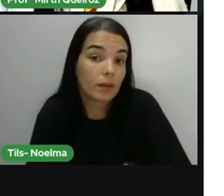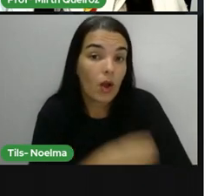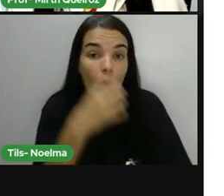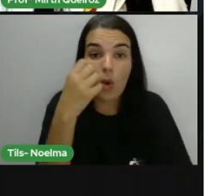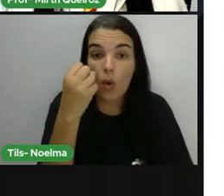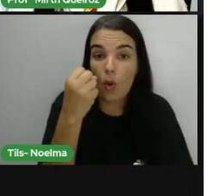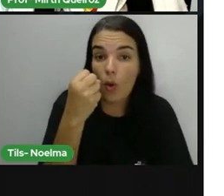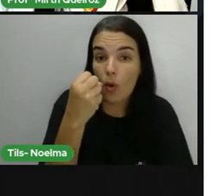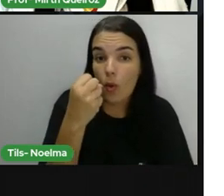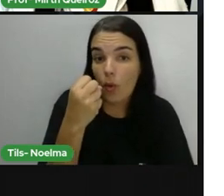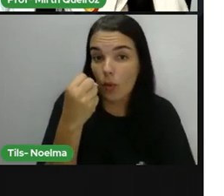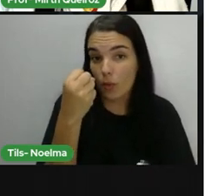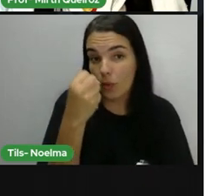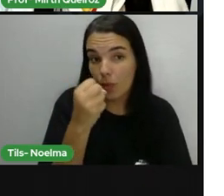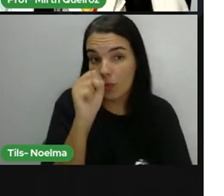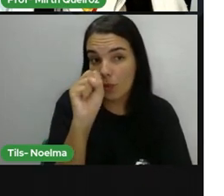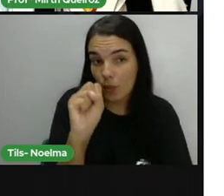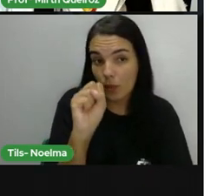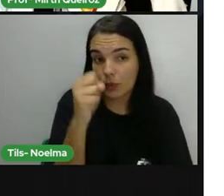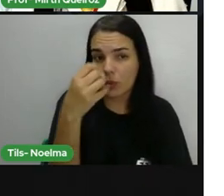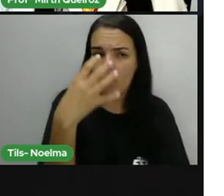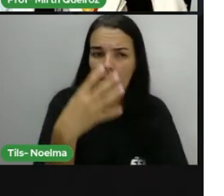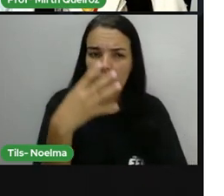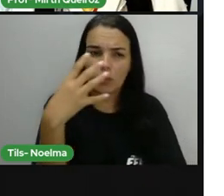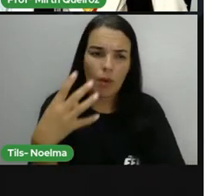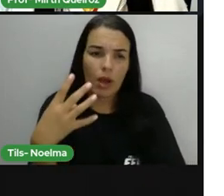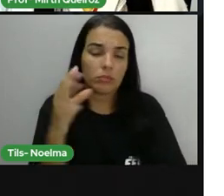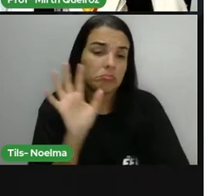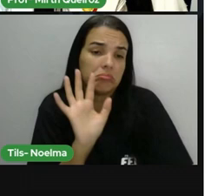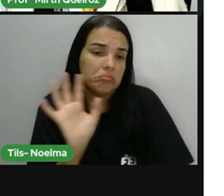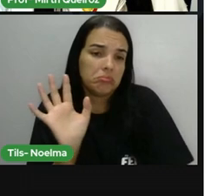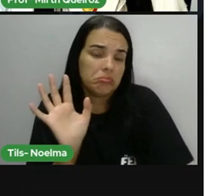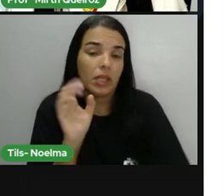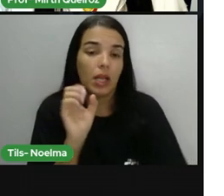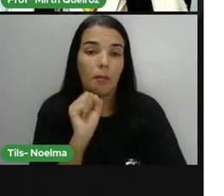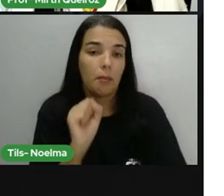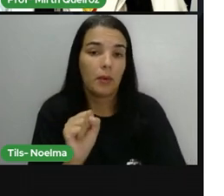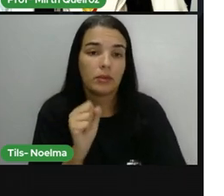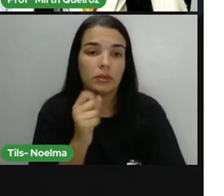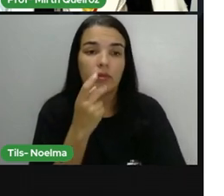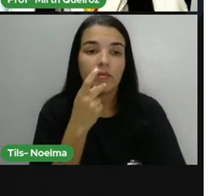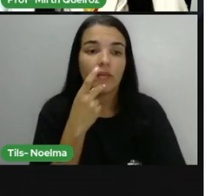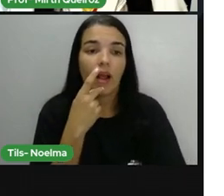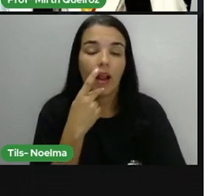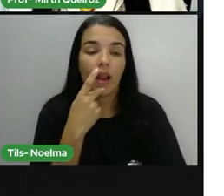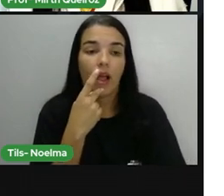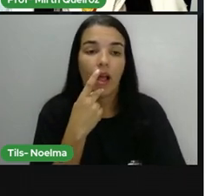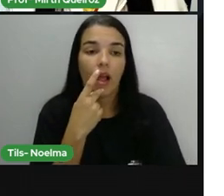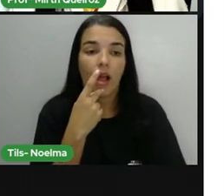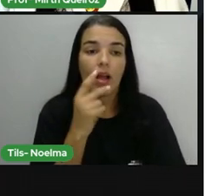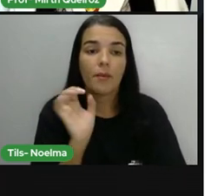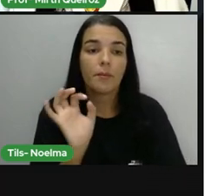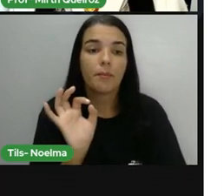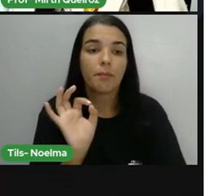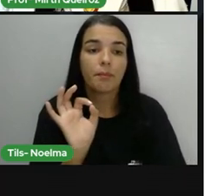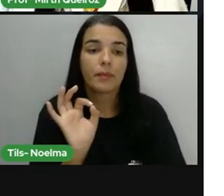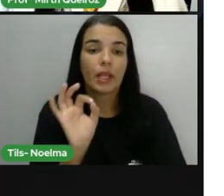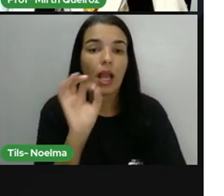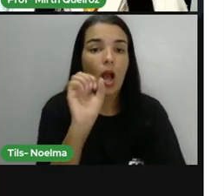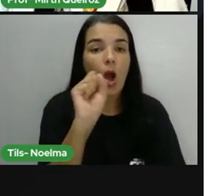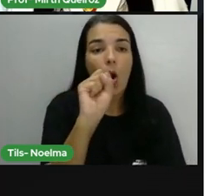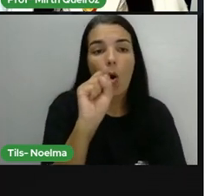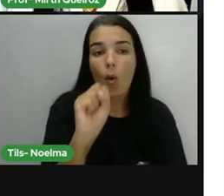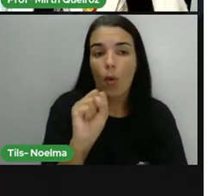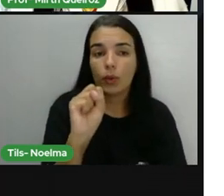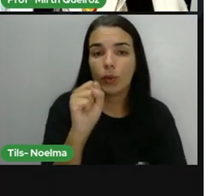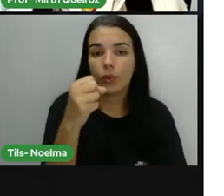444.000 quilômetros quadrados, né? A gente poderia, quilômetros quadrados, ou poderíamos falar cerca